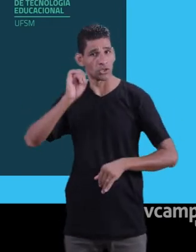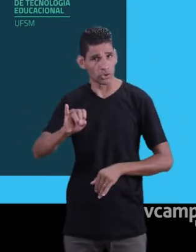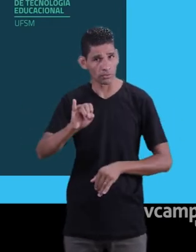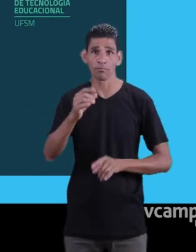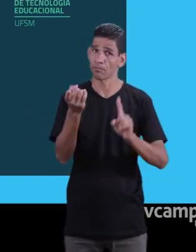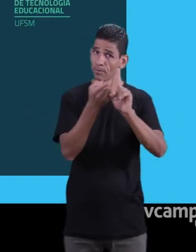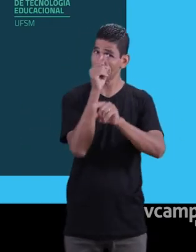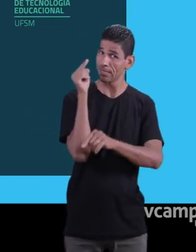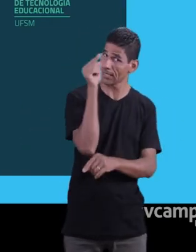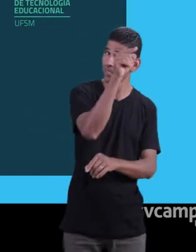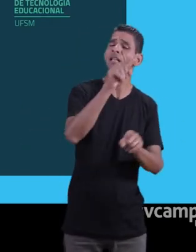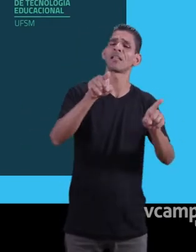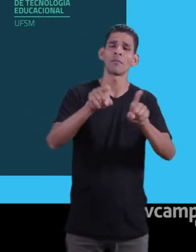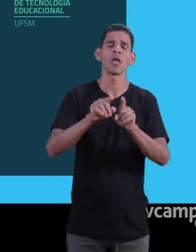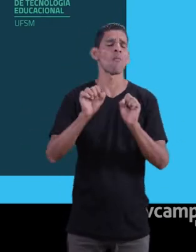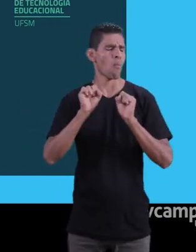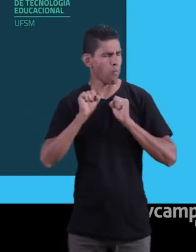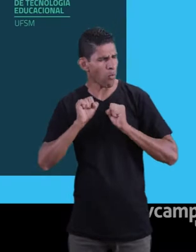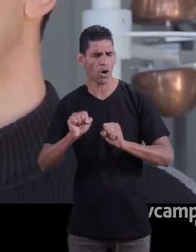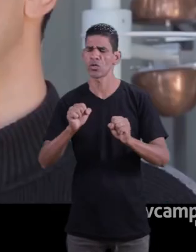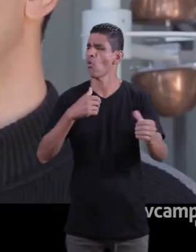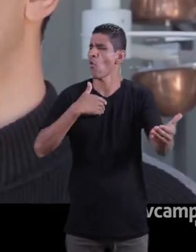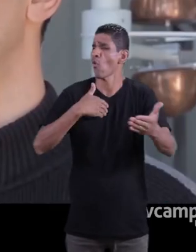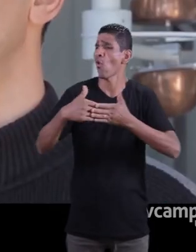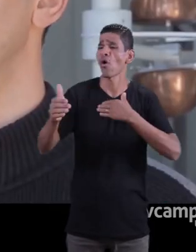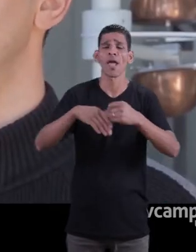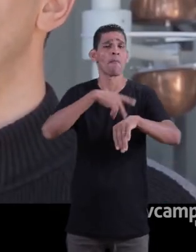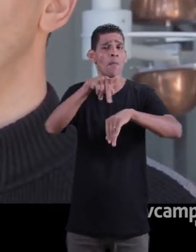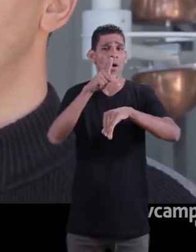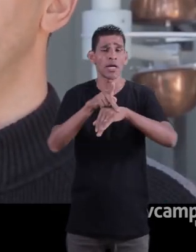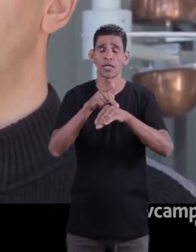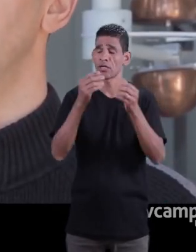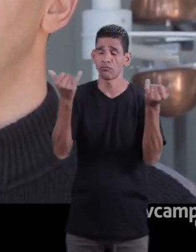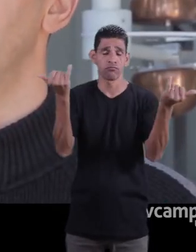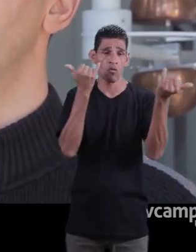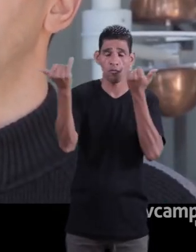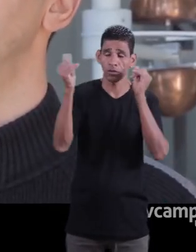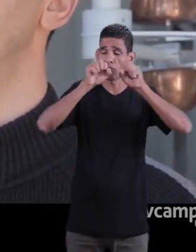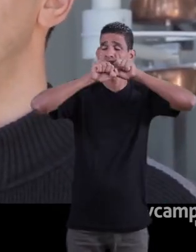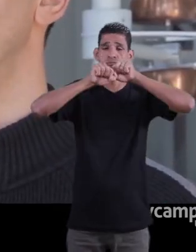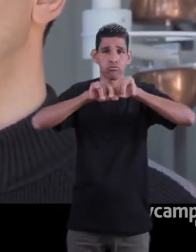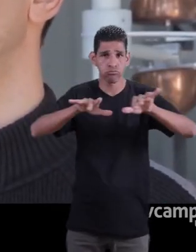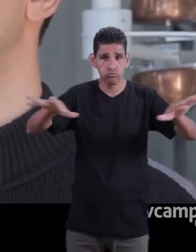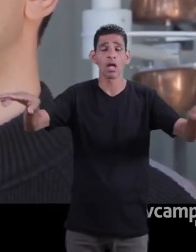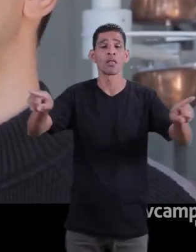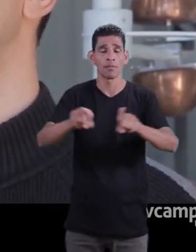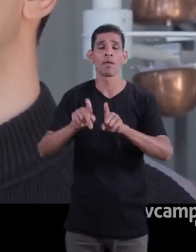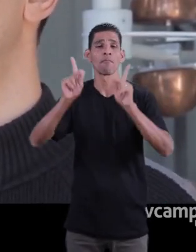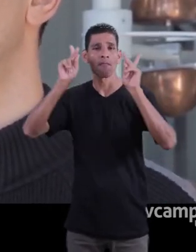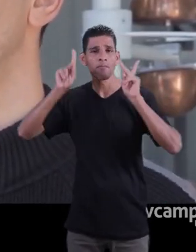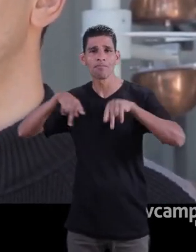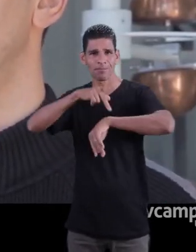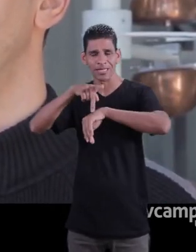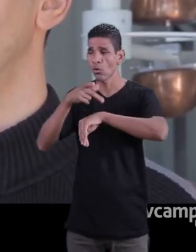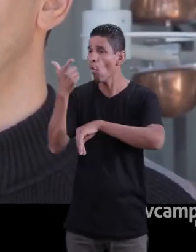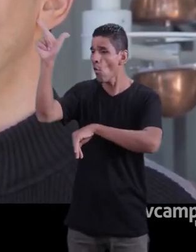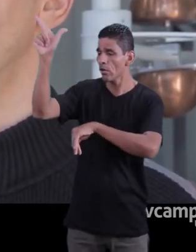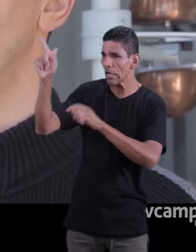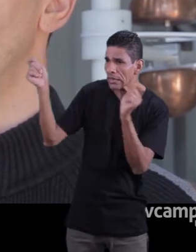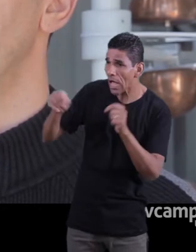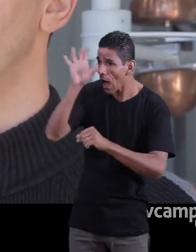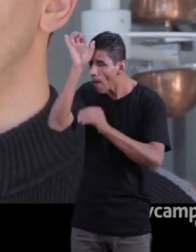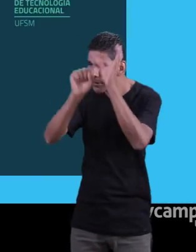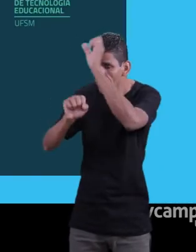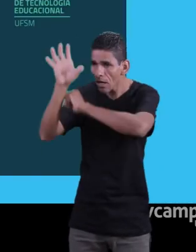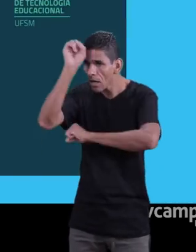para o Haiti, em princípio, mas também com a possibilidade de expandir esse conhecimento e levar a outros países